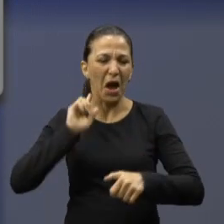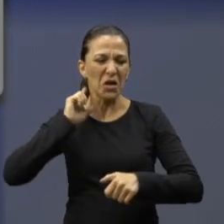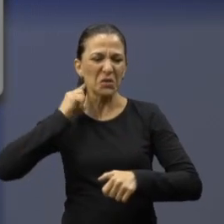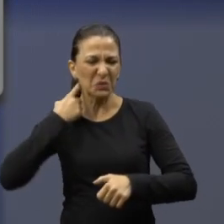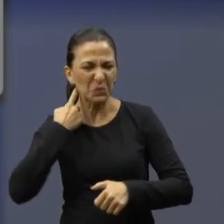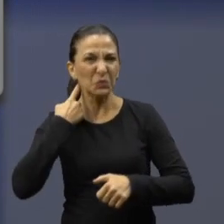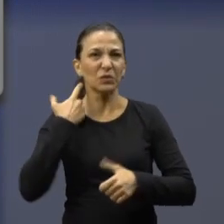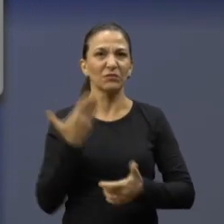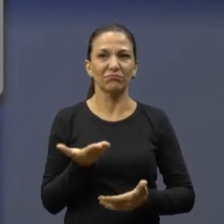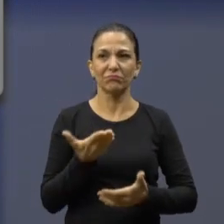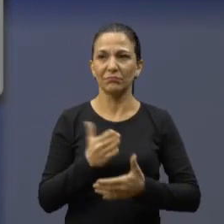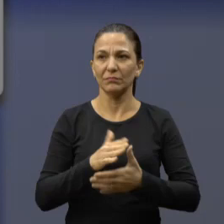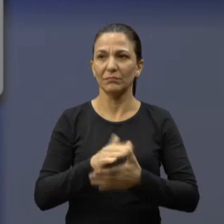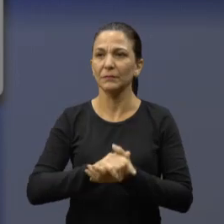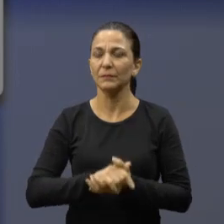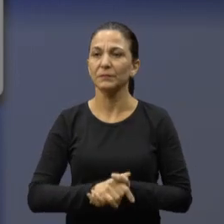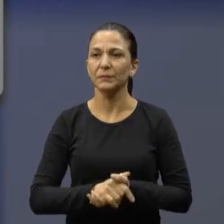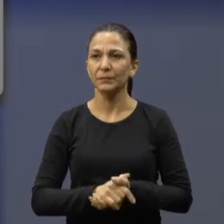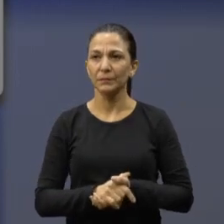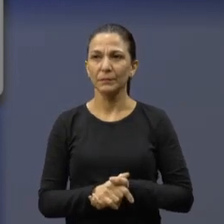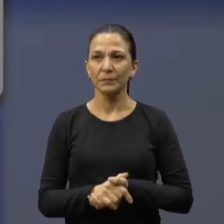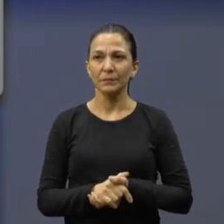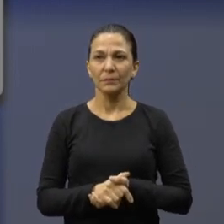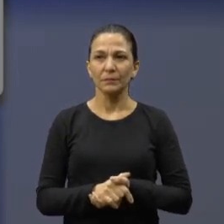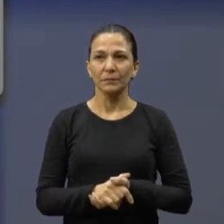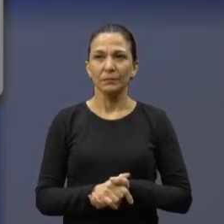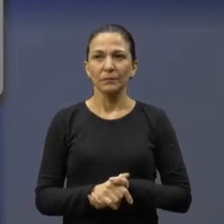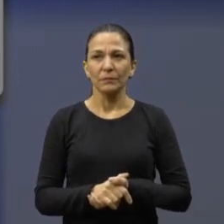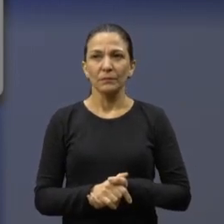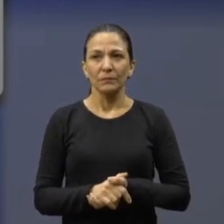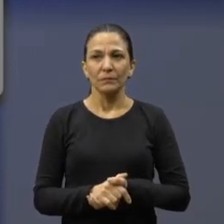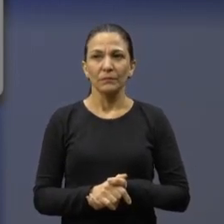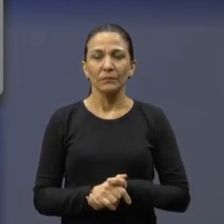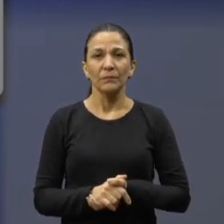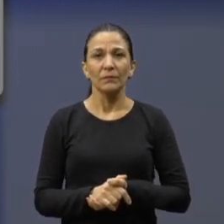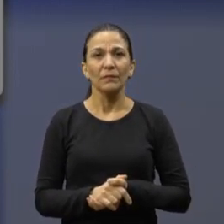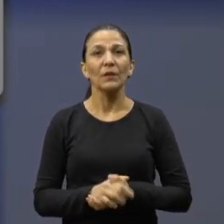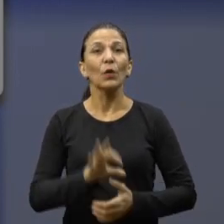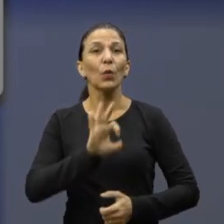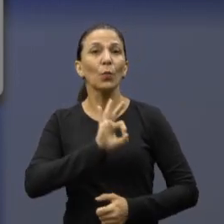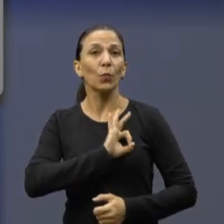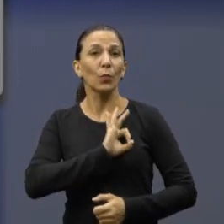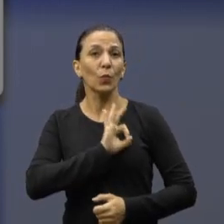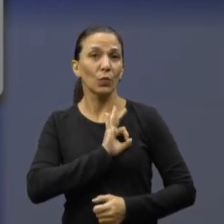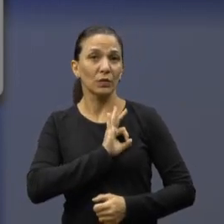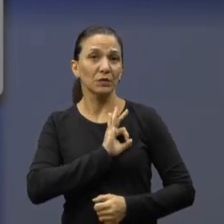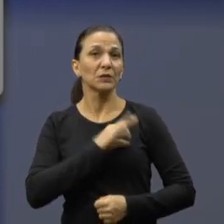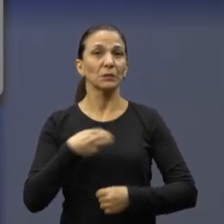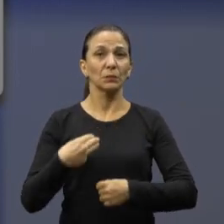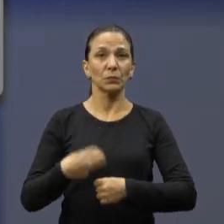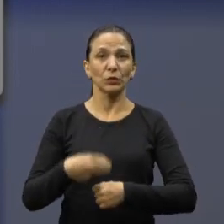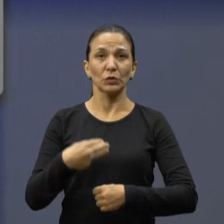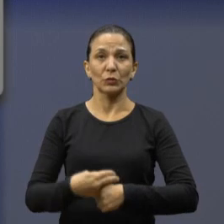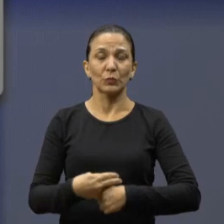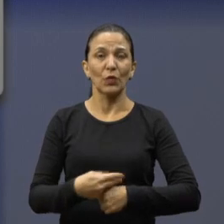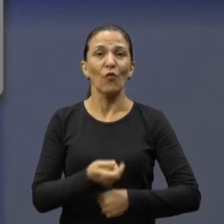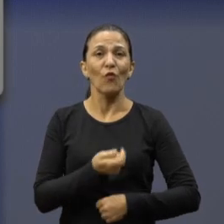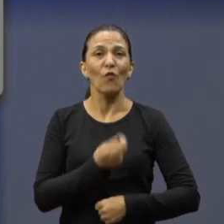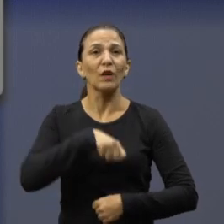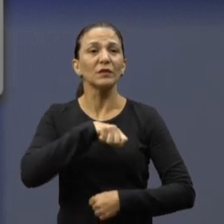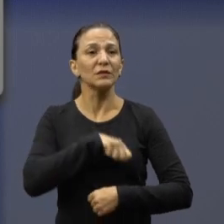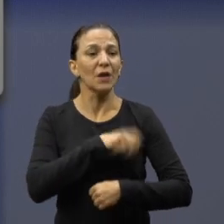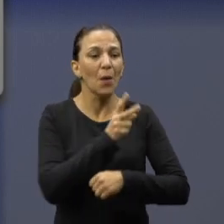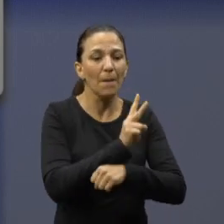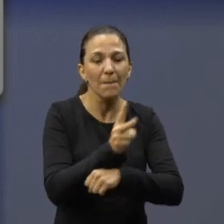favor. Tá. A falta. Onde está o comando da Guarda Municipal? Que não está zelando pela